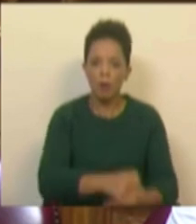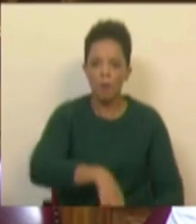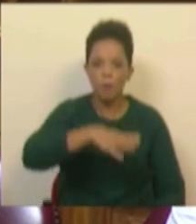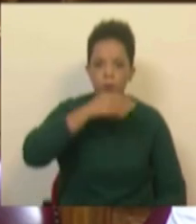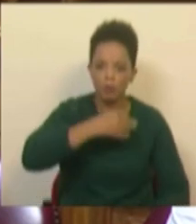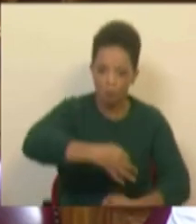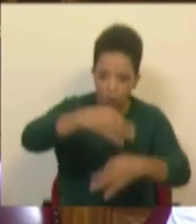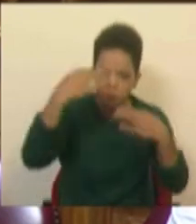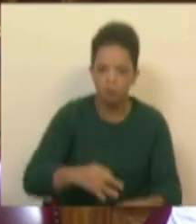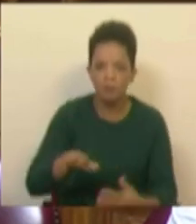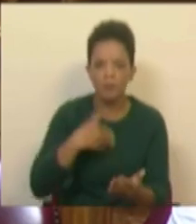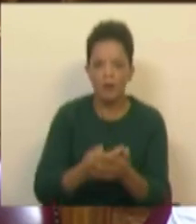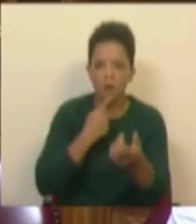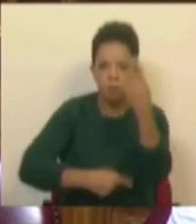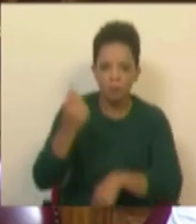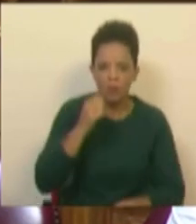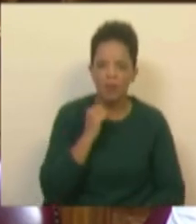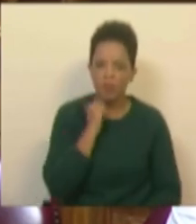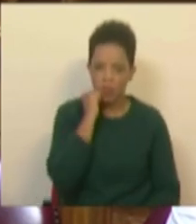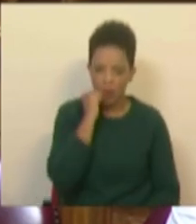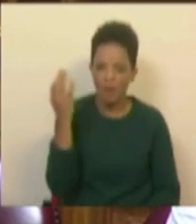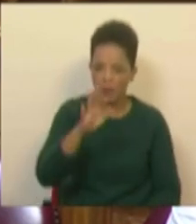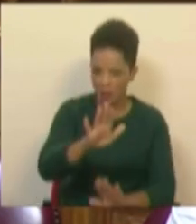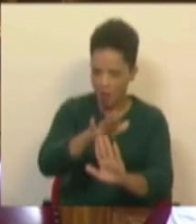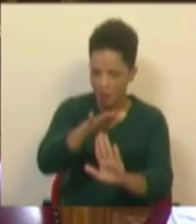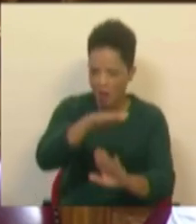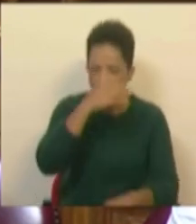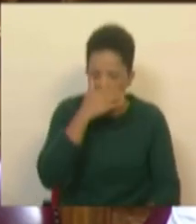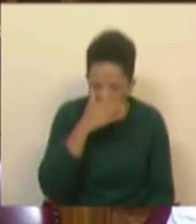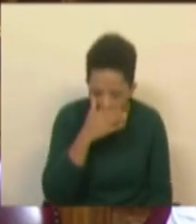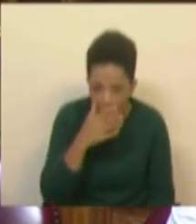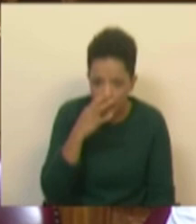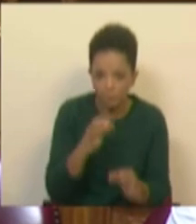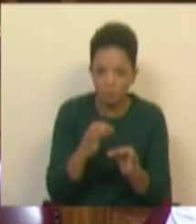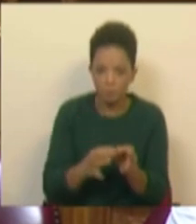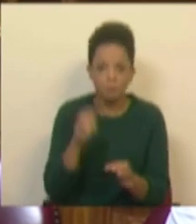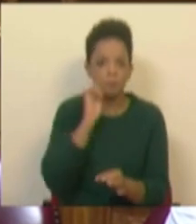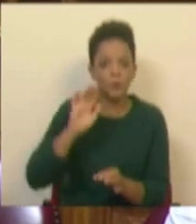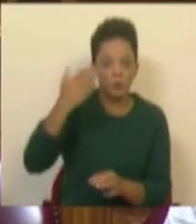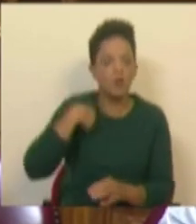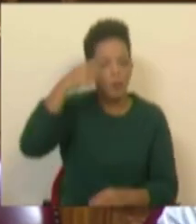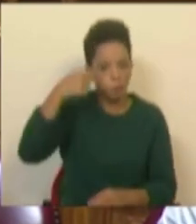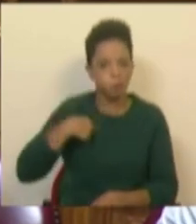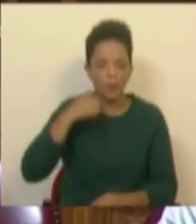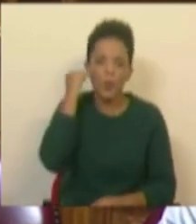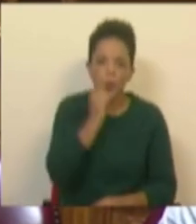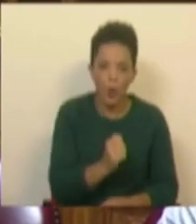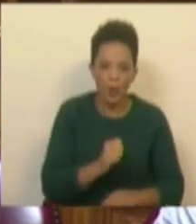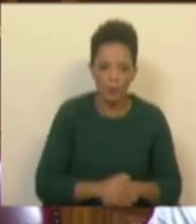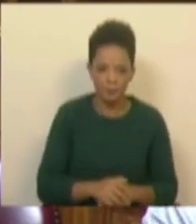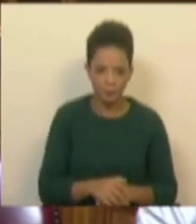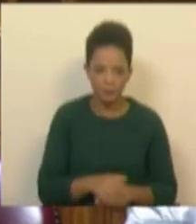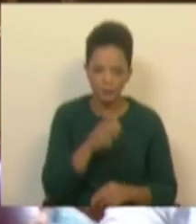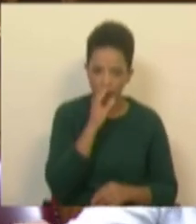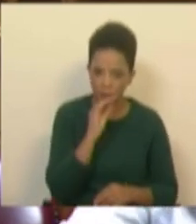íntegros que os denunciaram? Dói, não dói? Esperem lá, dura pouco tempo, passa num instante. Eu sei que dói. Façam um bocadinho de silêncio.